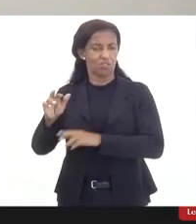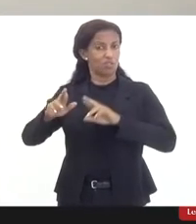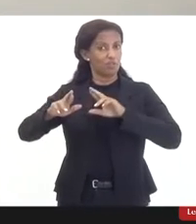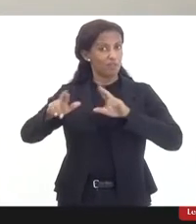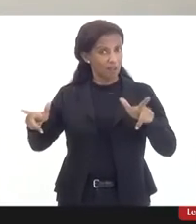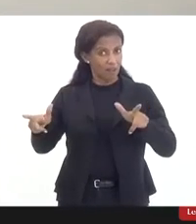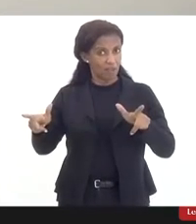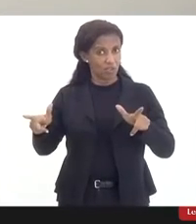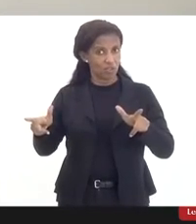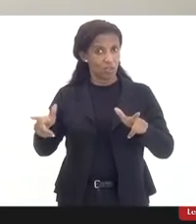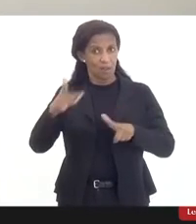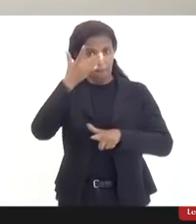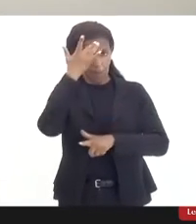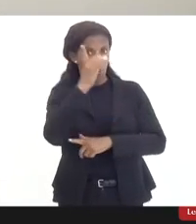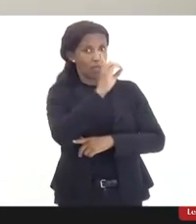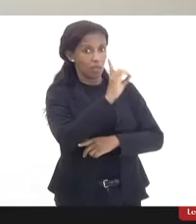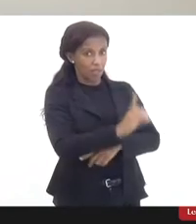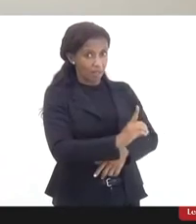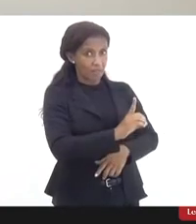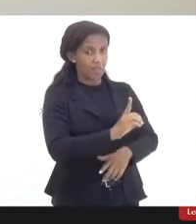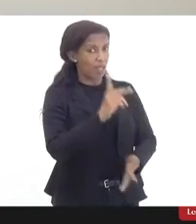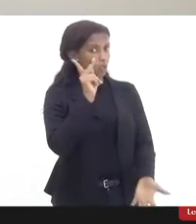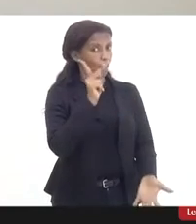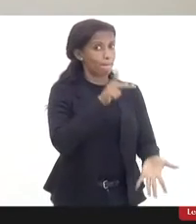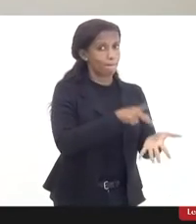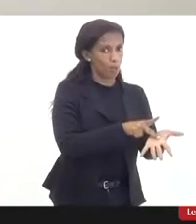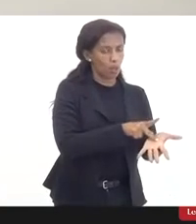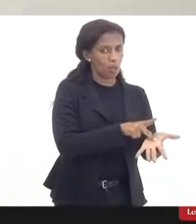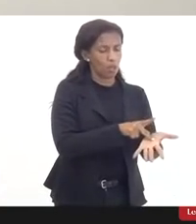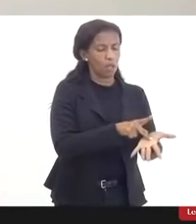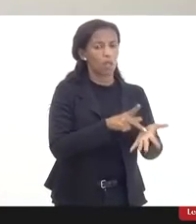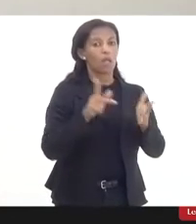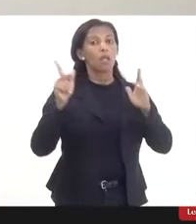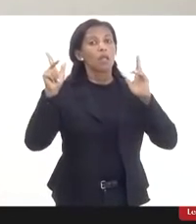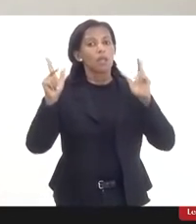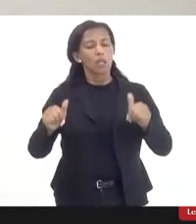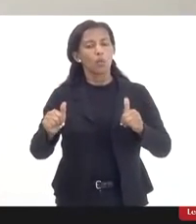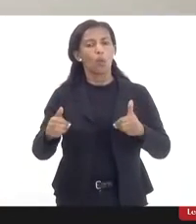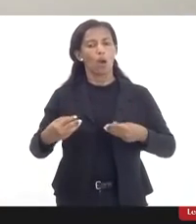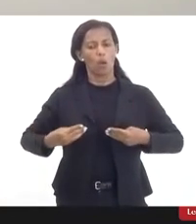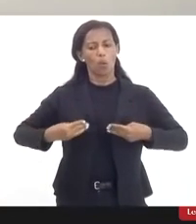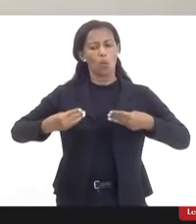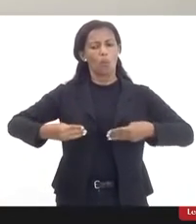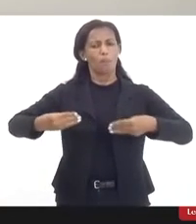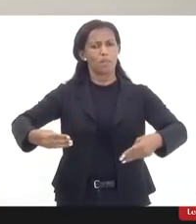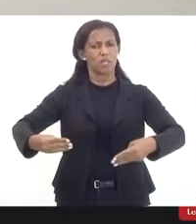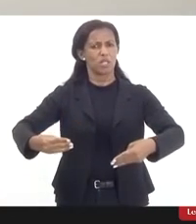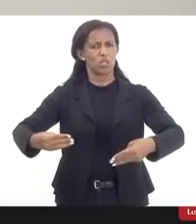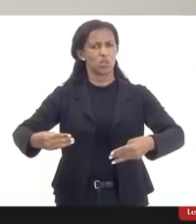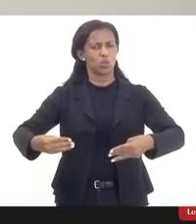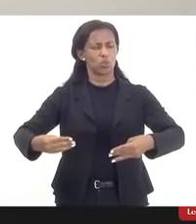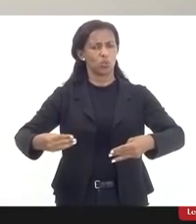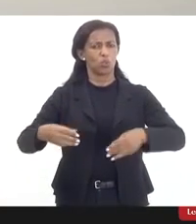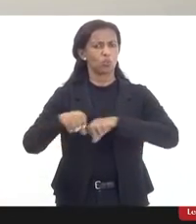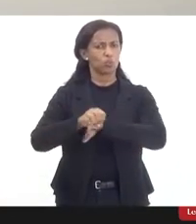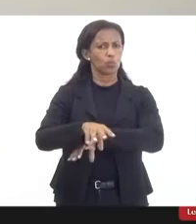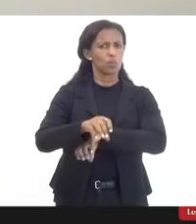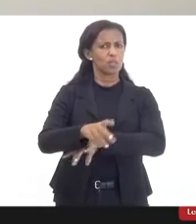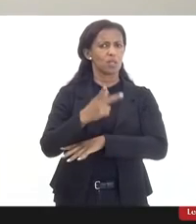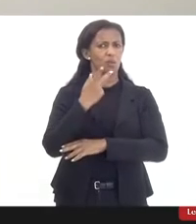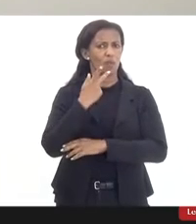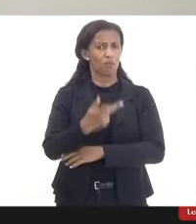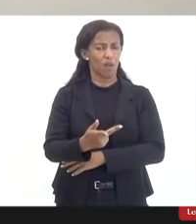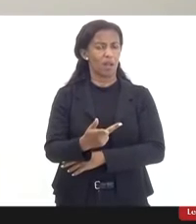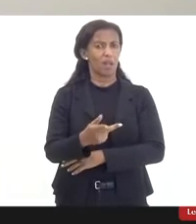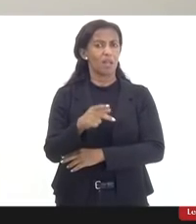voltar a um tempo, como o nosso ministro da educação atual deseja voltar a um tempo onde as pessoas com deficiência